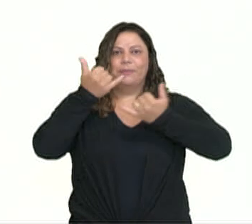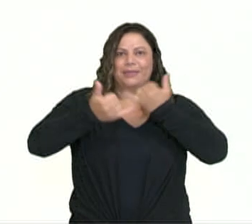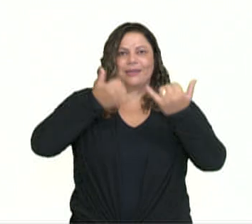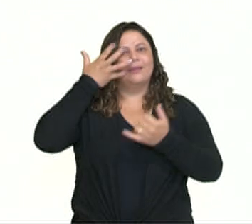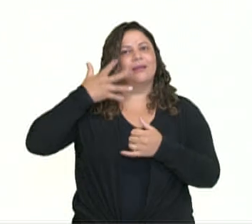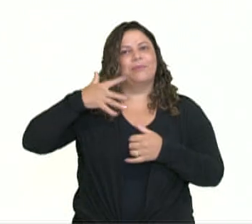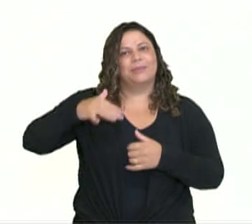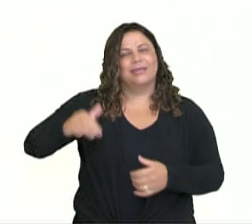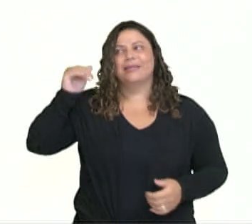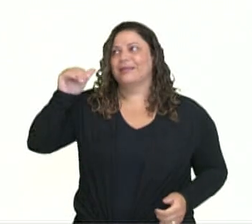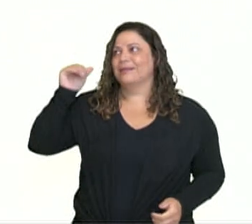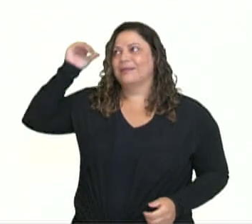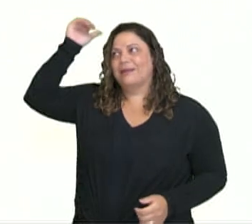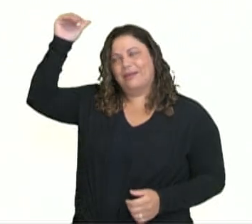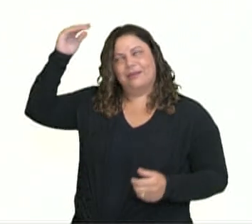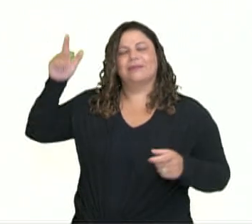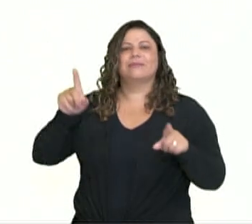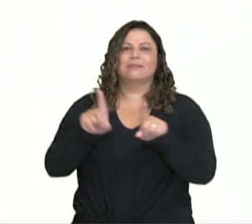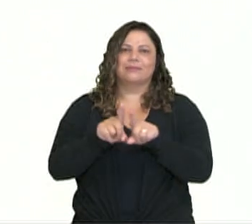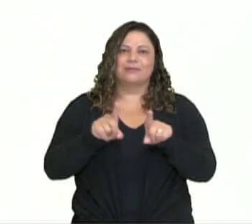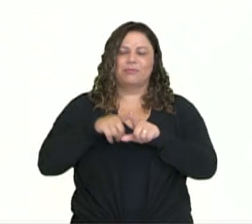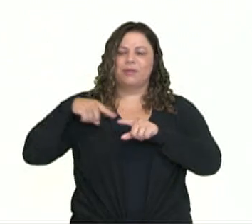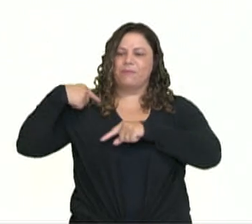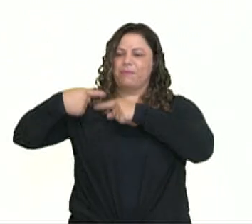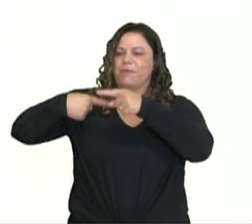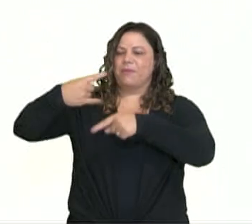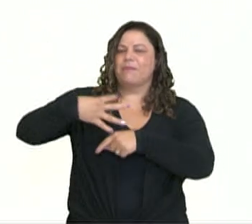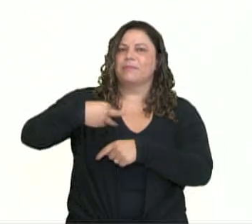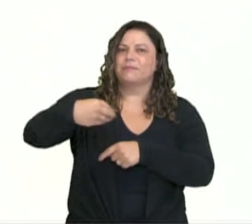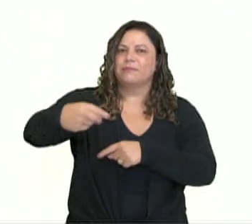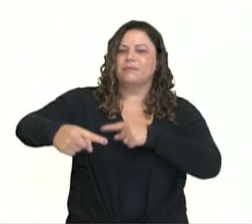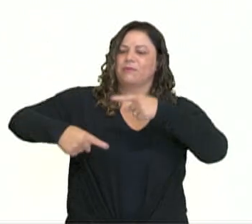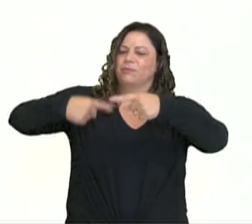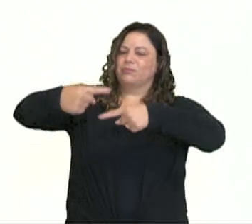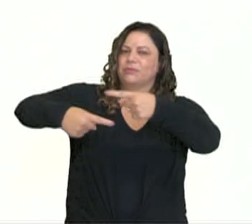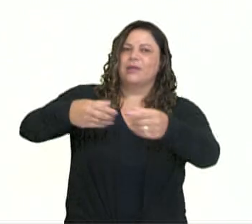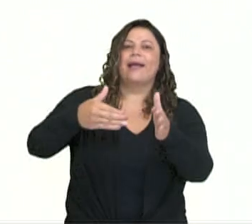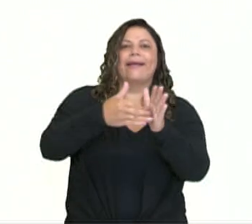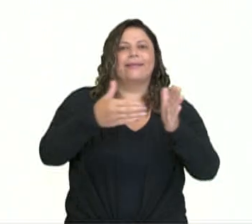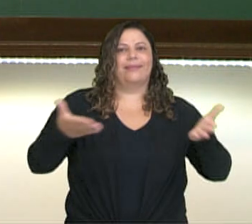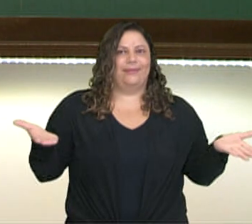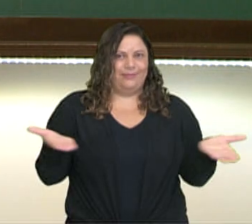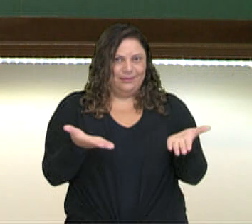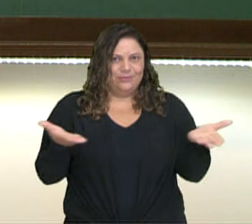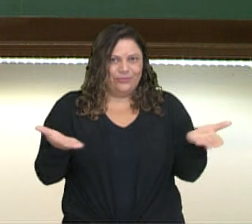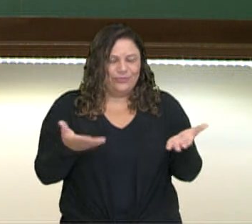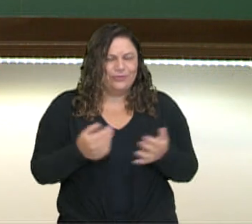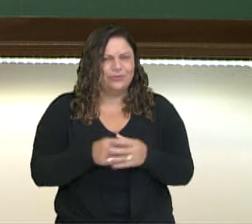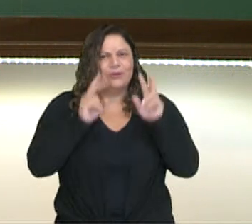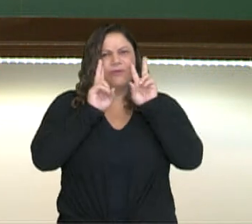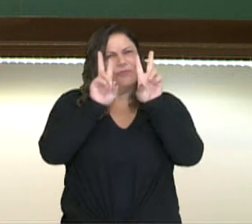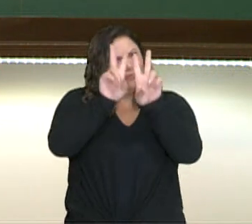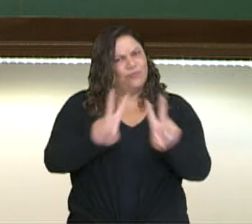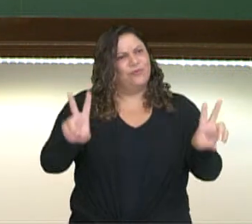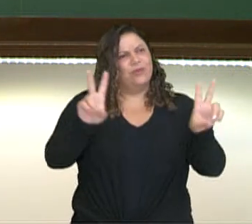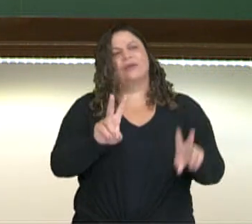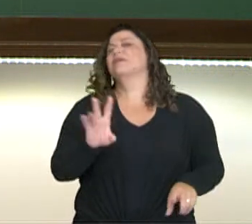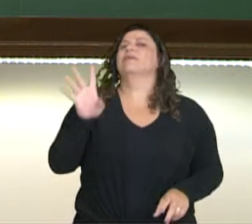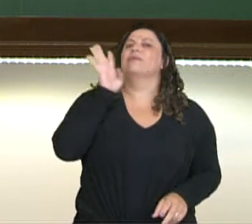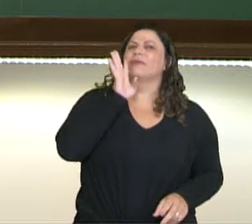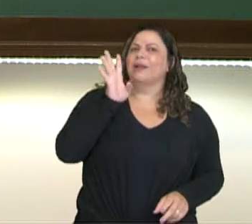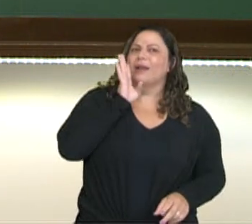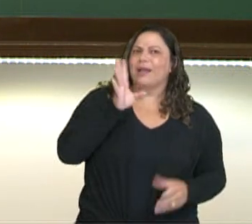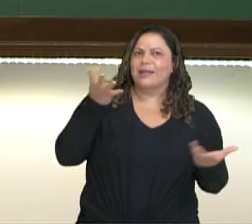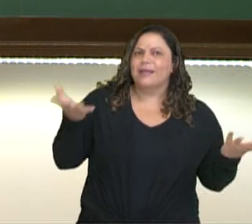crianças e adultos foi passando de geração a geração até os dias de hoje. Viram só que bacana? Algo que